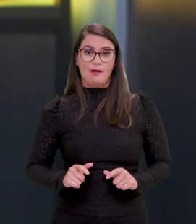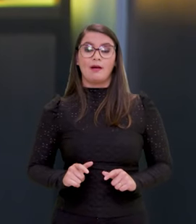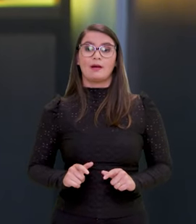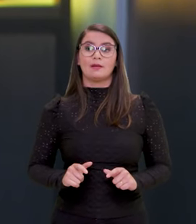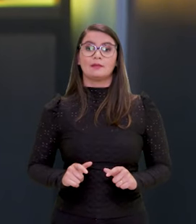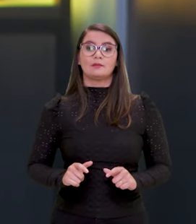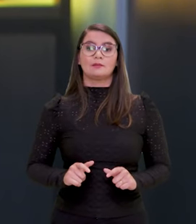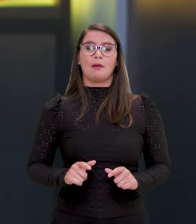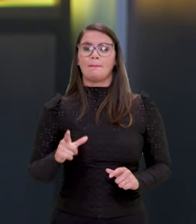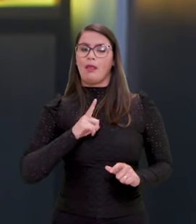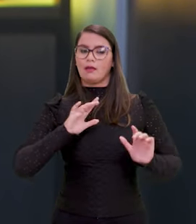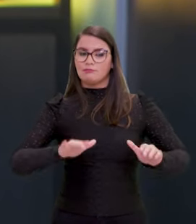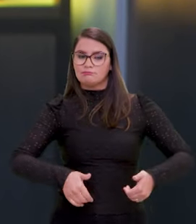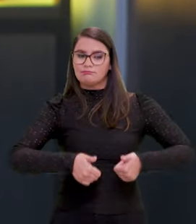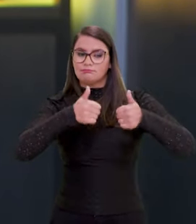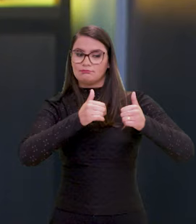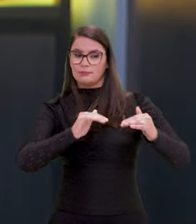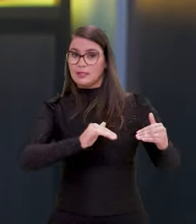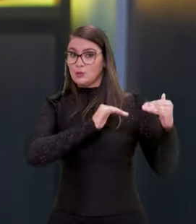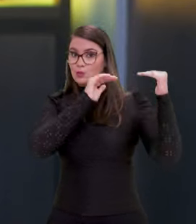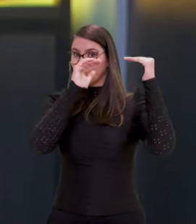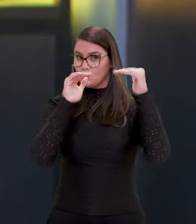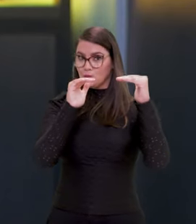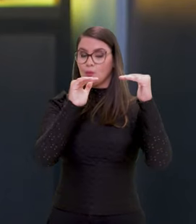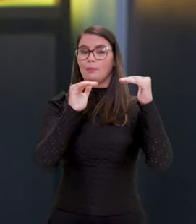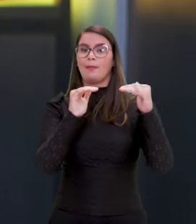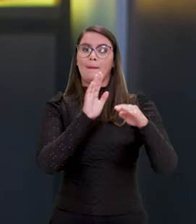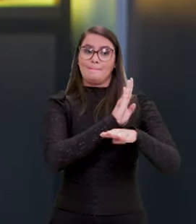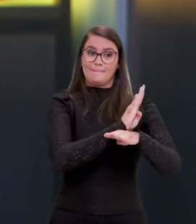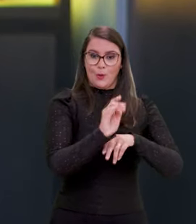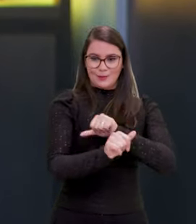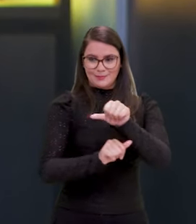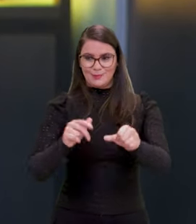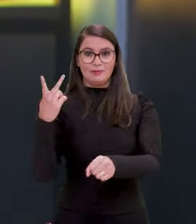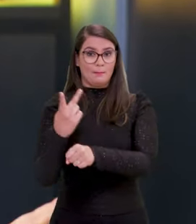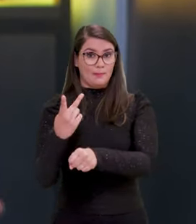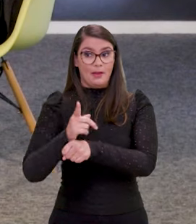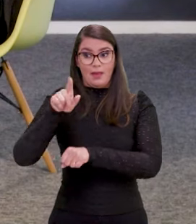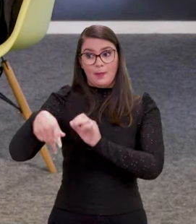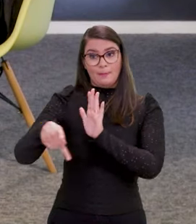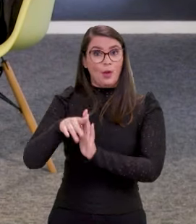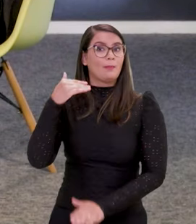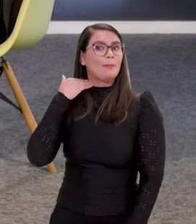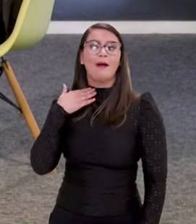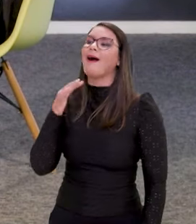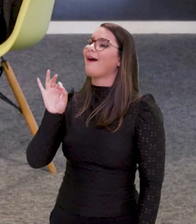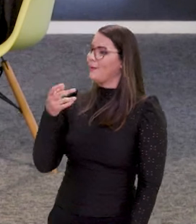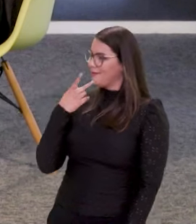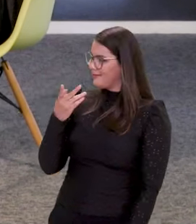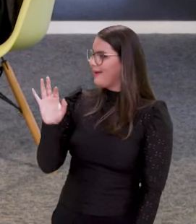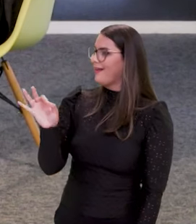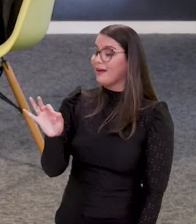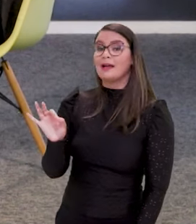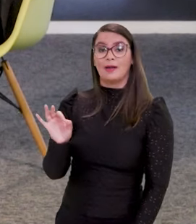que se robusteça, que a gente suba esse nível ali de bronze para o prata, são os próprios bancos. Os 11 que eu ia falar, quando